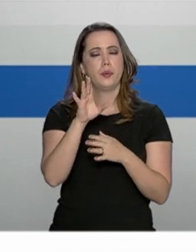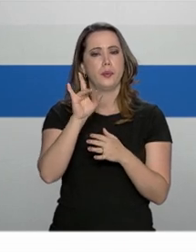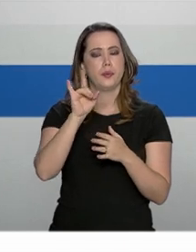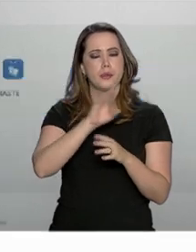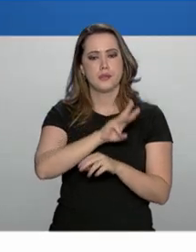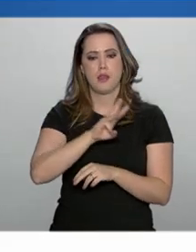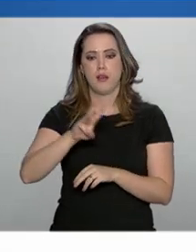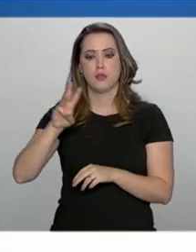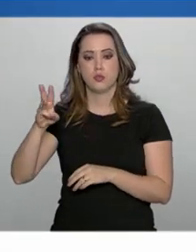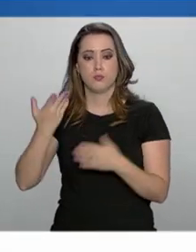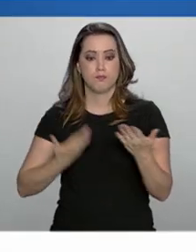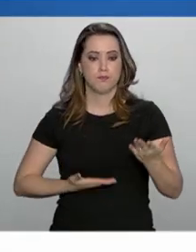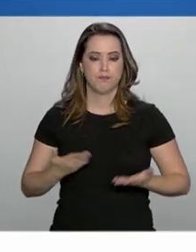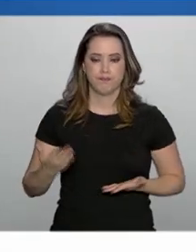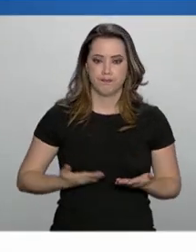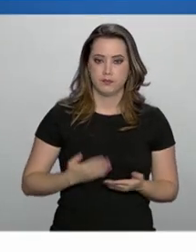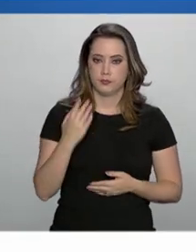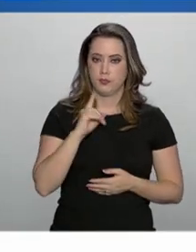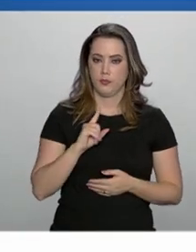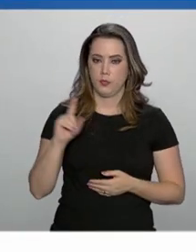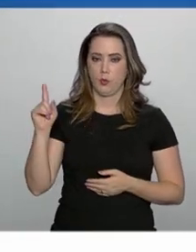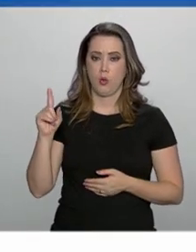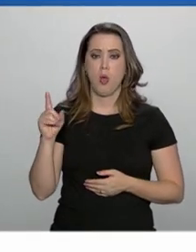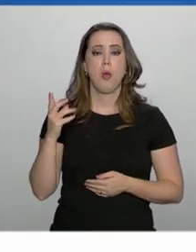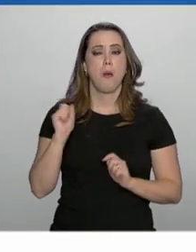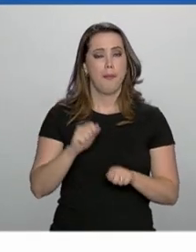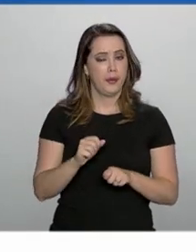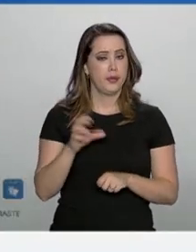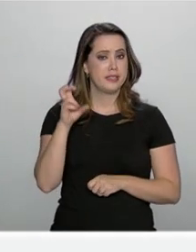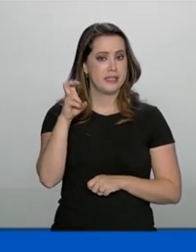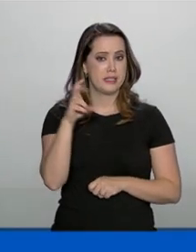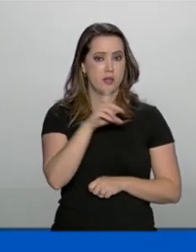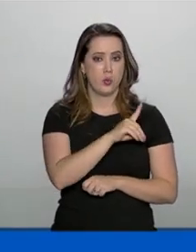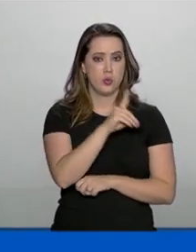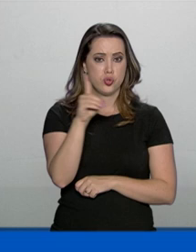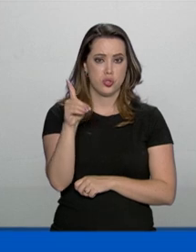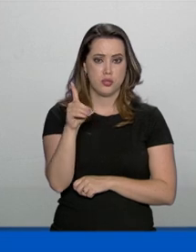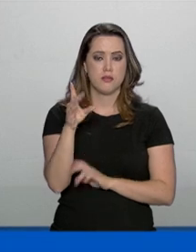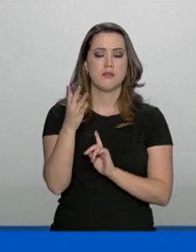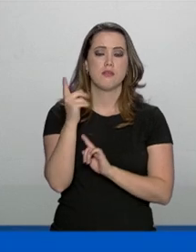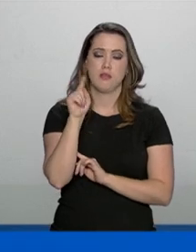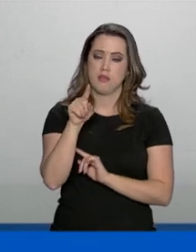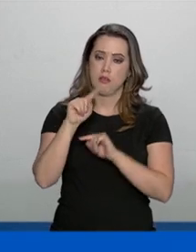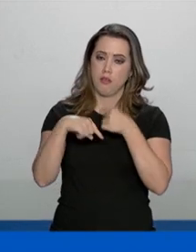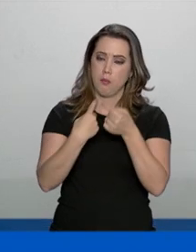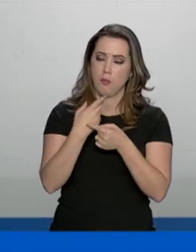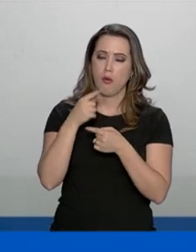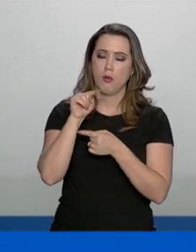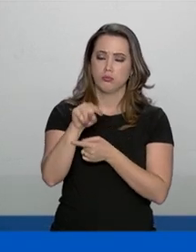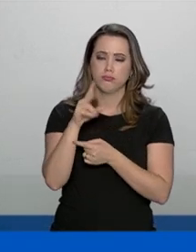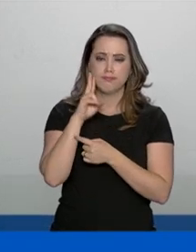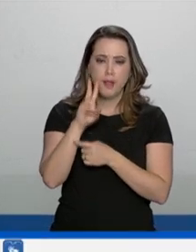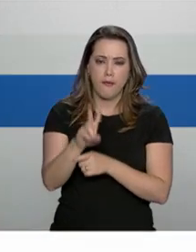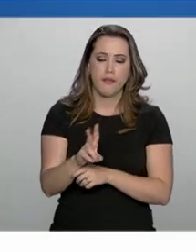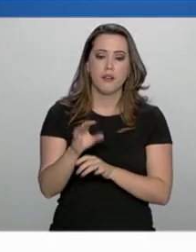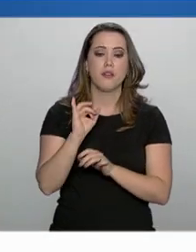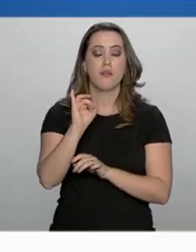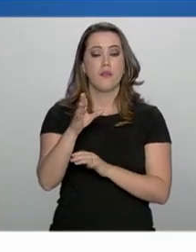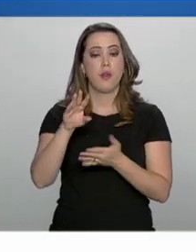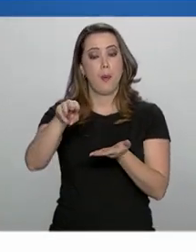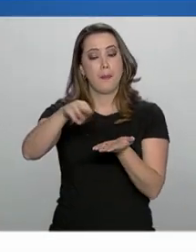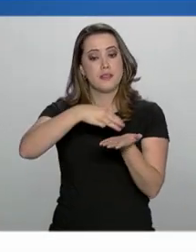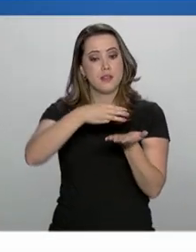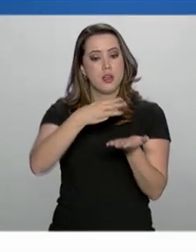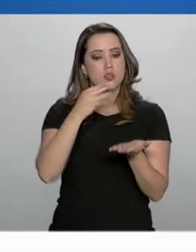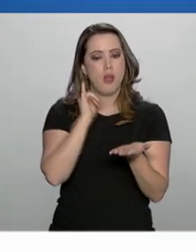de Serviços. O processo pode levar até cinco dias úteis. Uma vez analisado, o usuário receberá uma mensagem